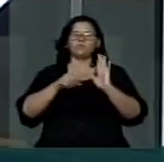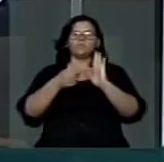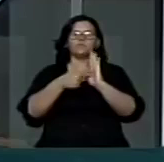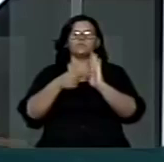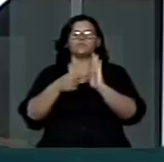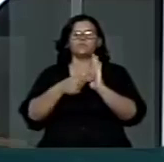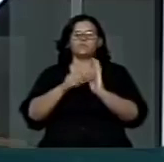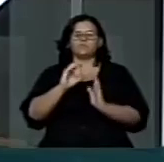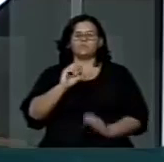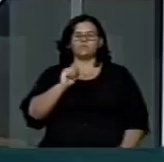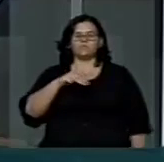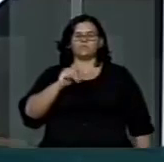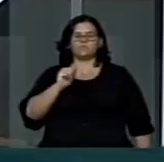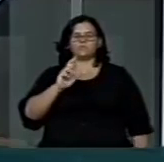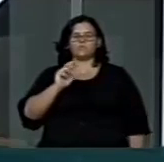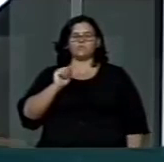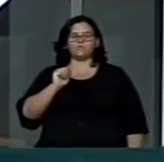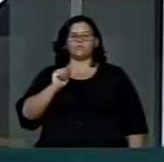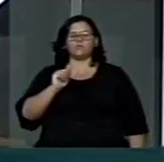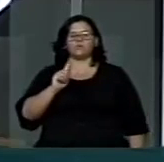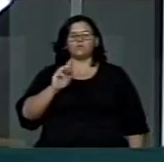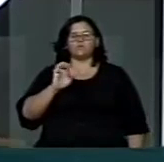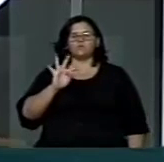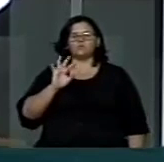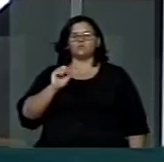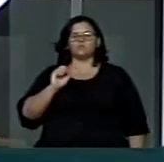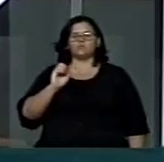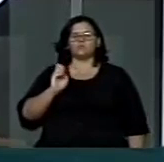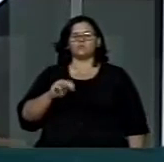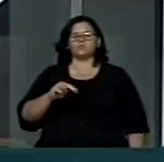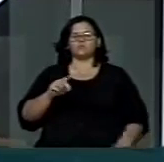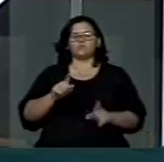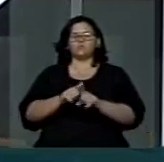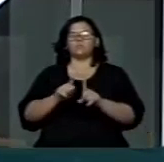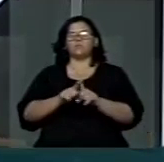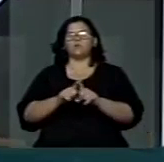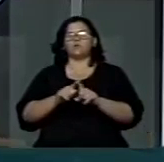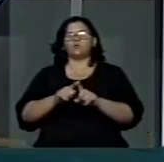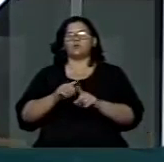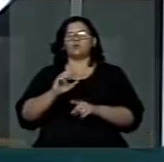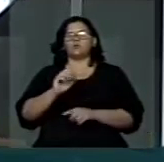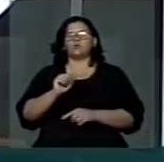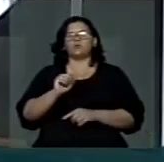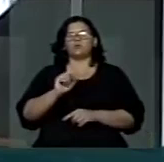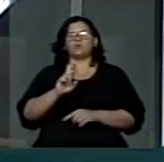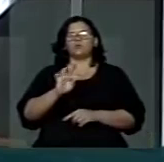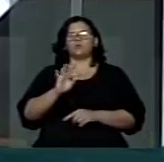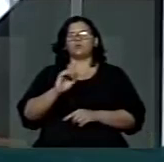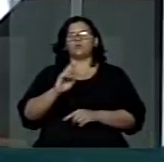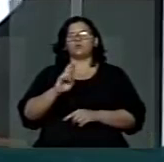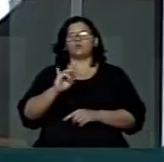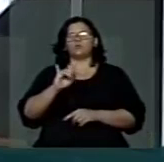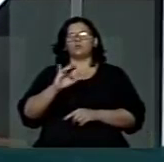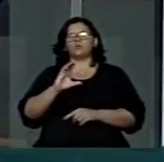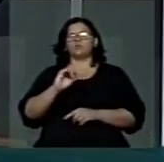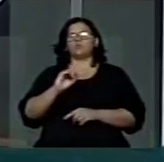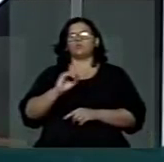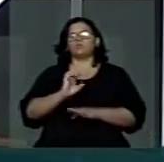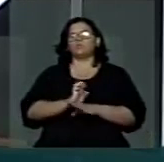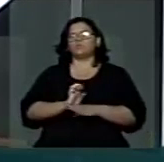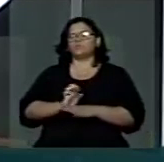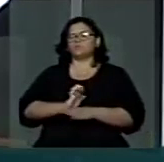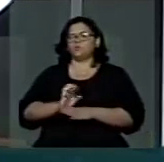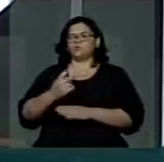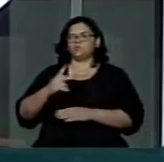Câmara dos Vereadores de Jackson, levou-me ao Capitólio Estadual e ao encontro do qual participou uma comitiva de